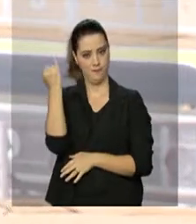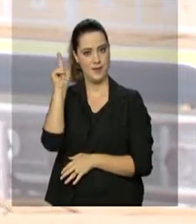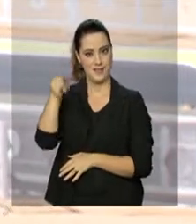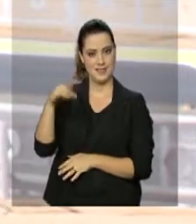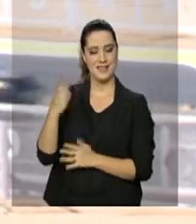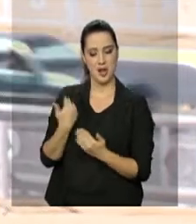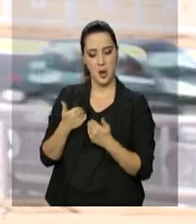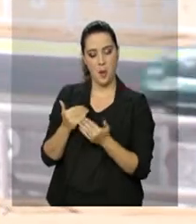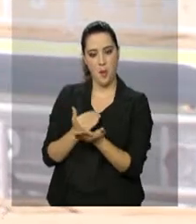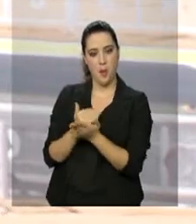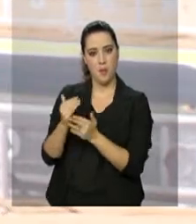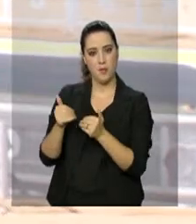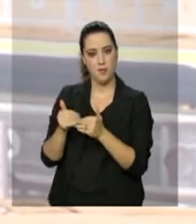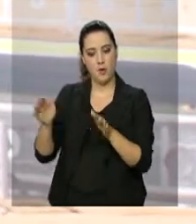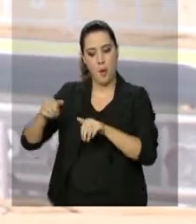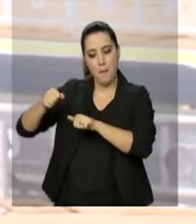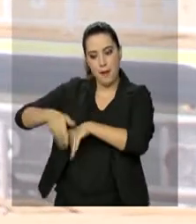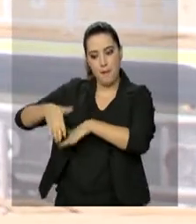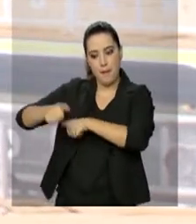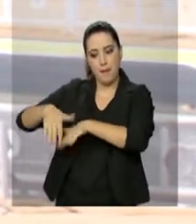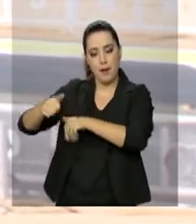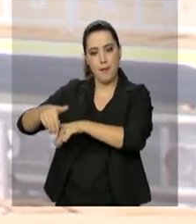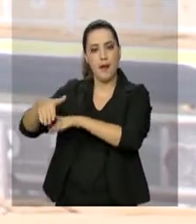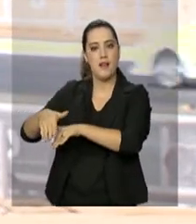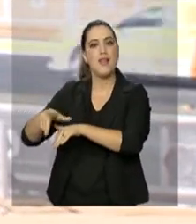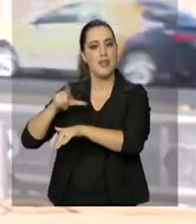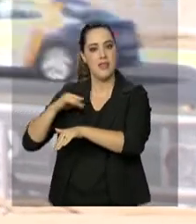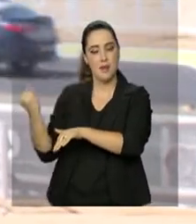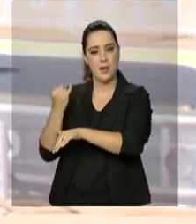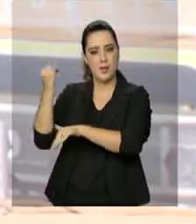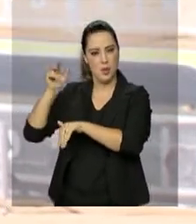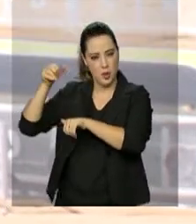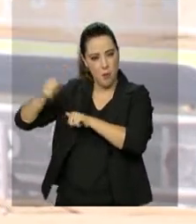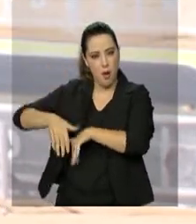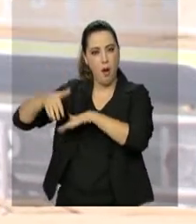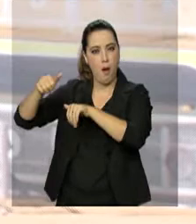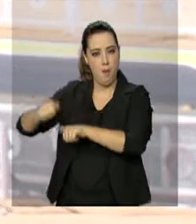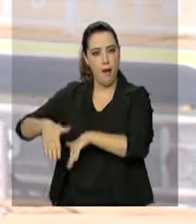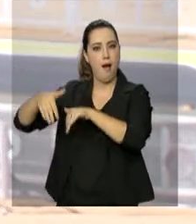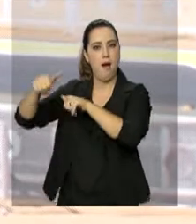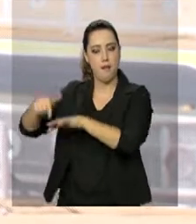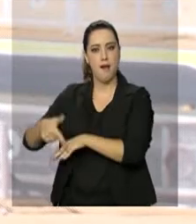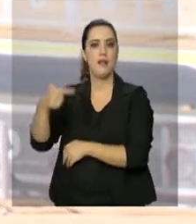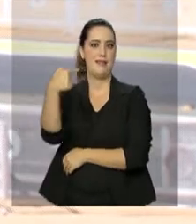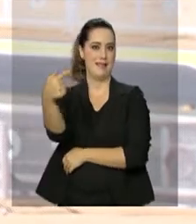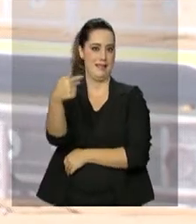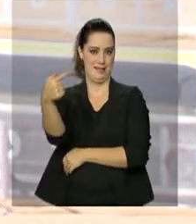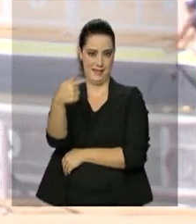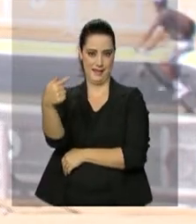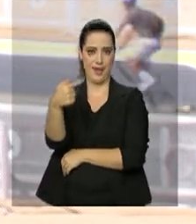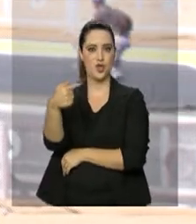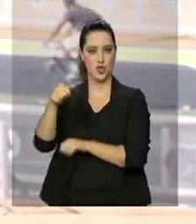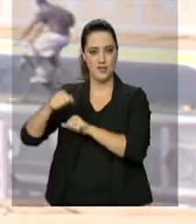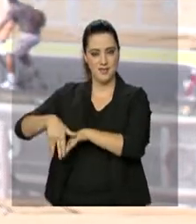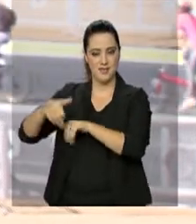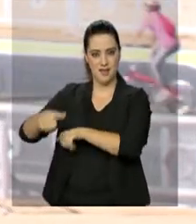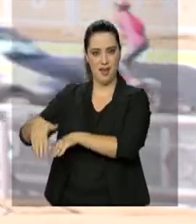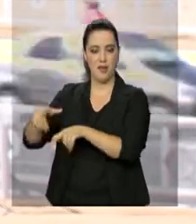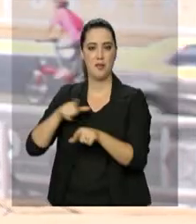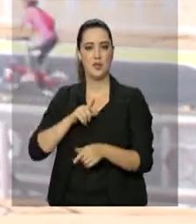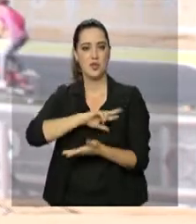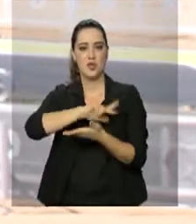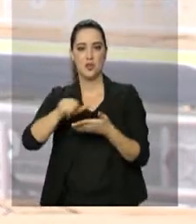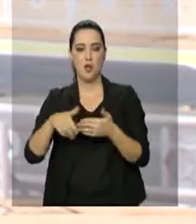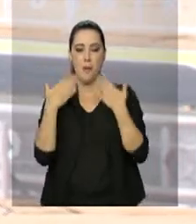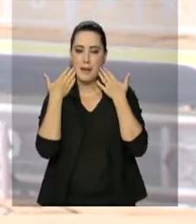coroado com um desfile cívico militar no dia 7 de setembro, em que as Forças Armadas, mais algumas instituições que estarão